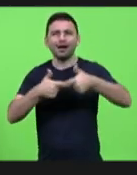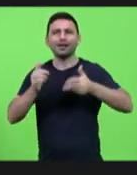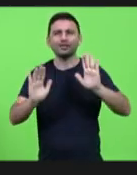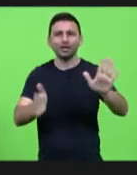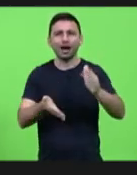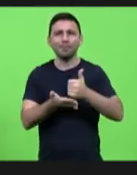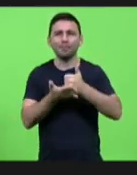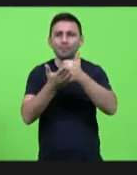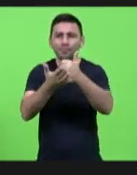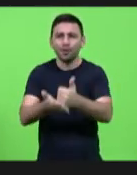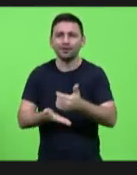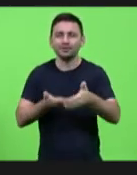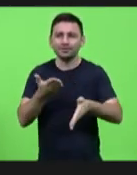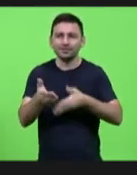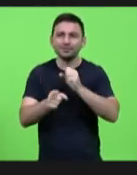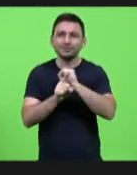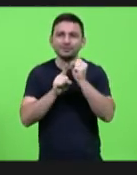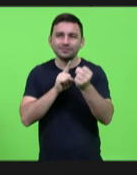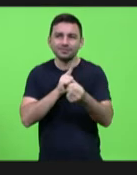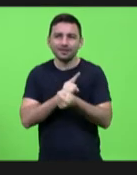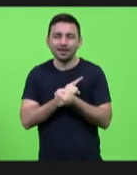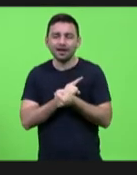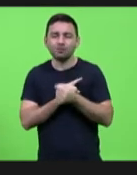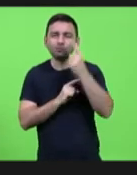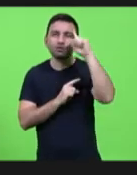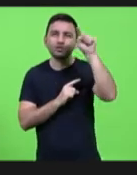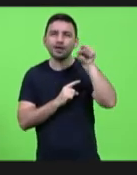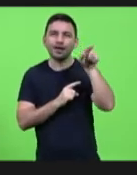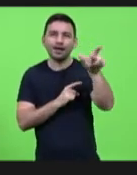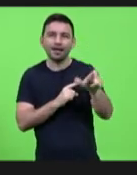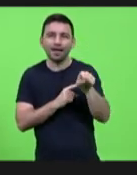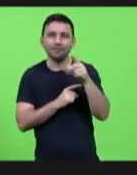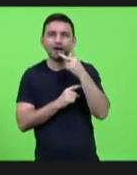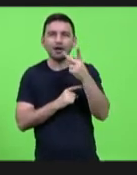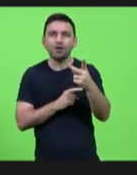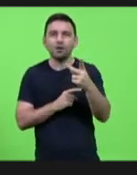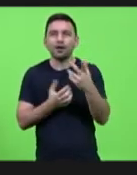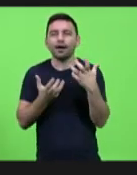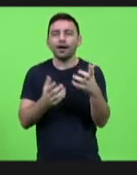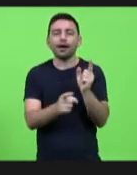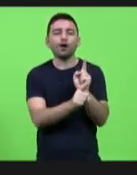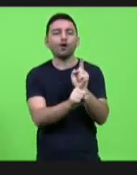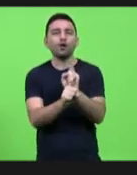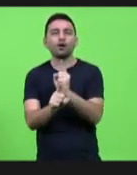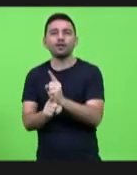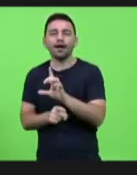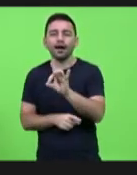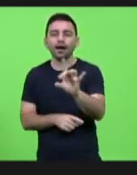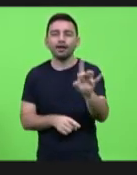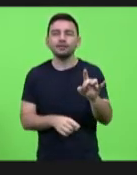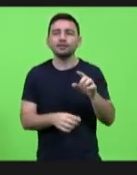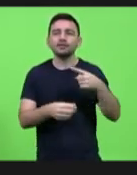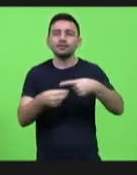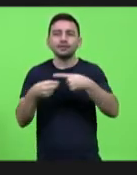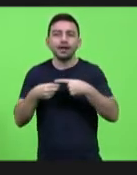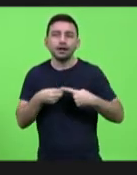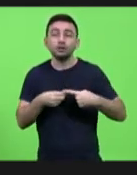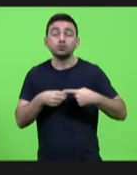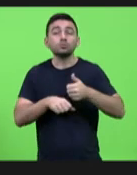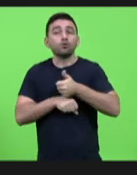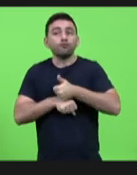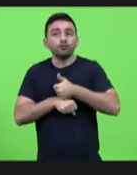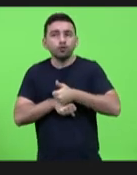assistência social e um dia ela me disse que ela sonhava muito em encontrar em cada município do nosso estado profissionais qualificados